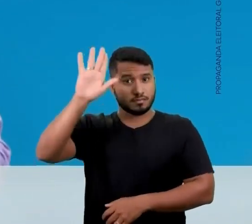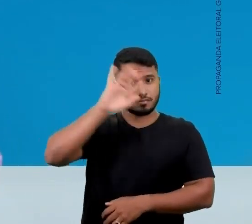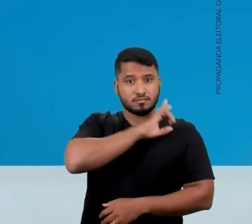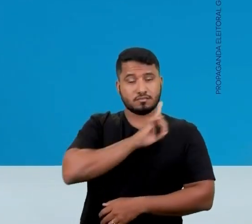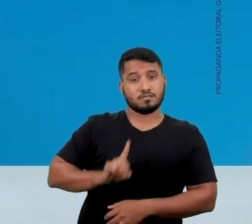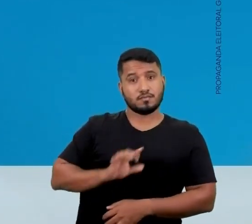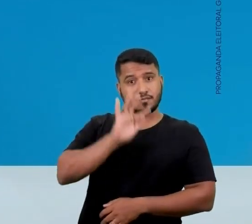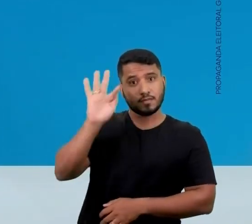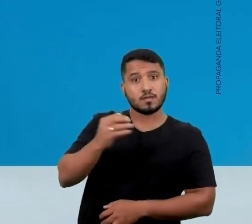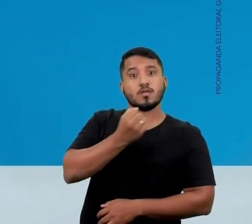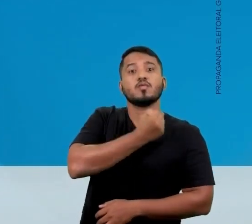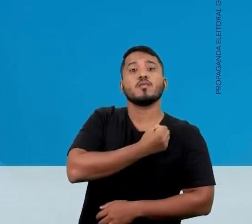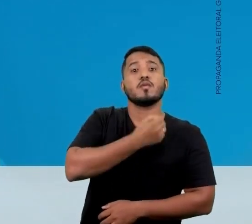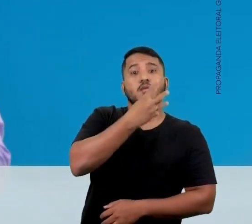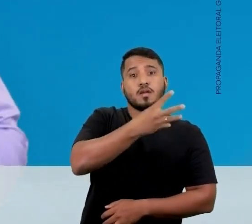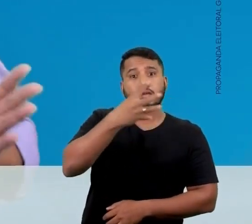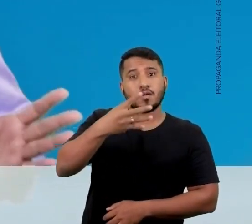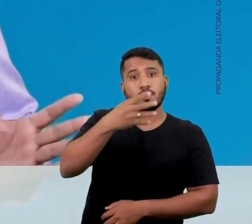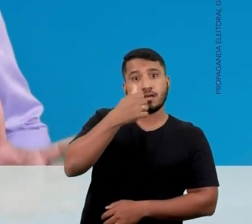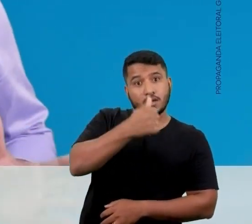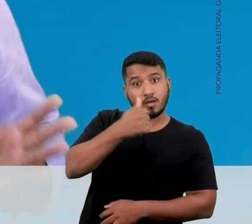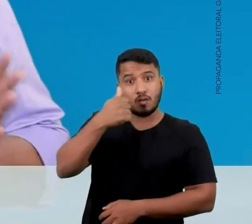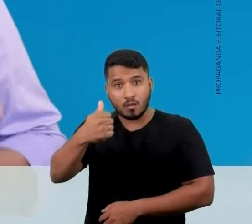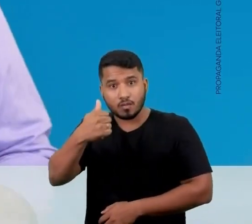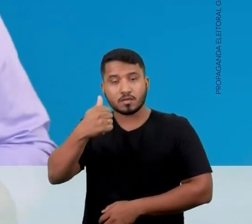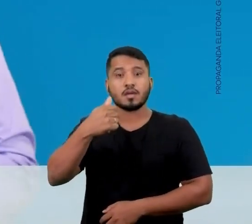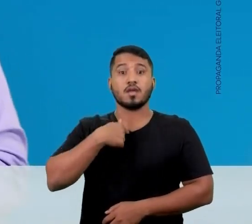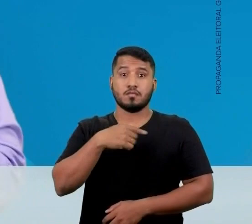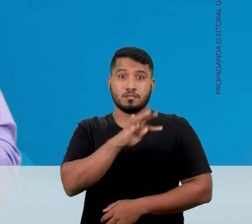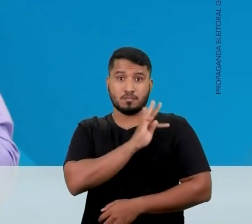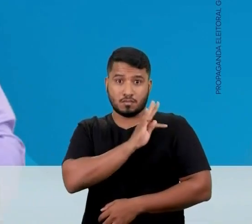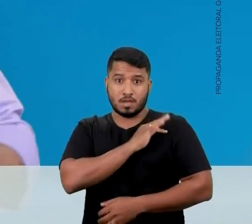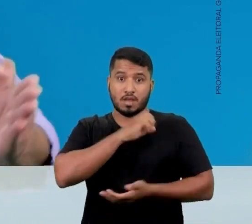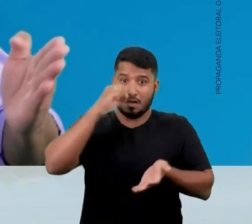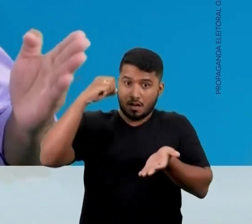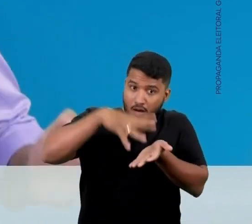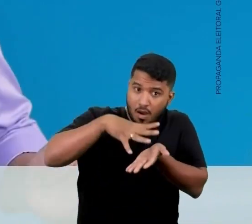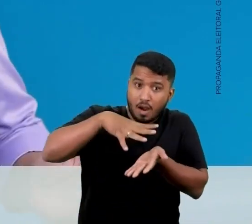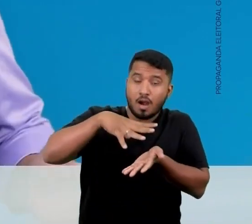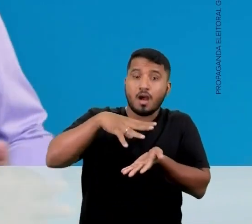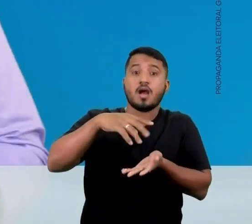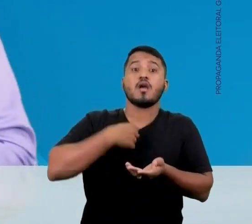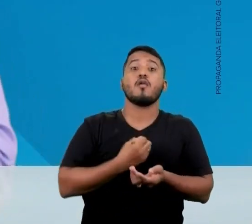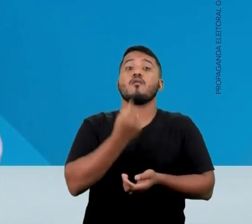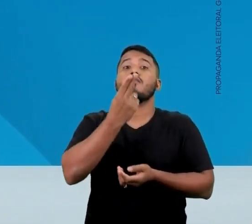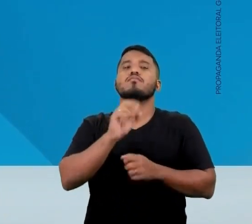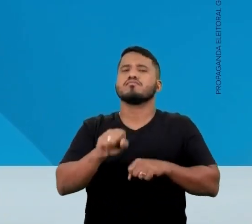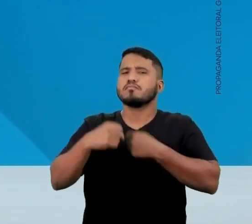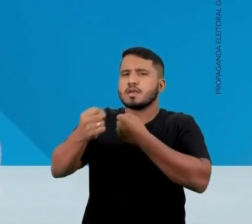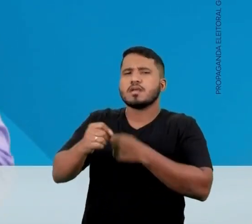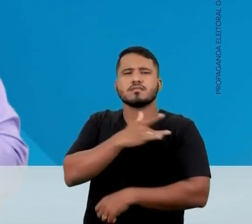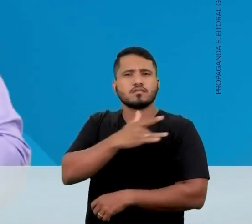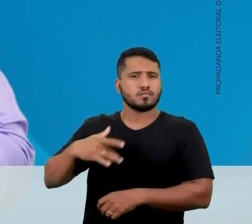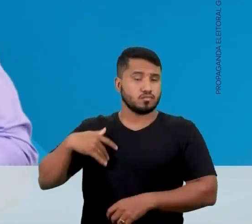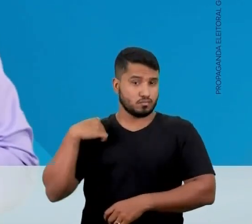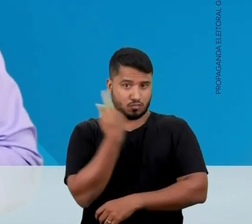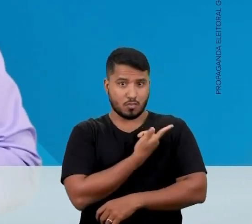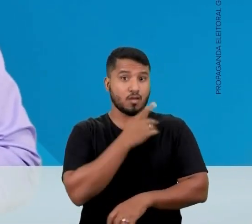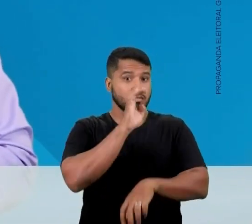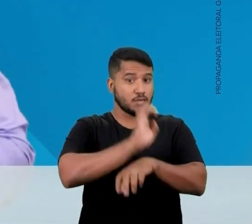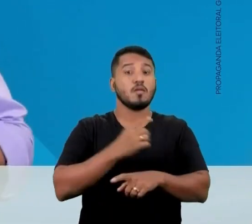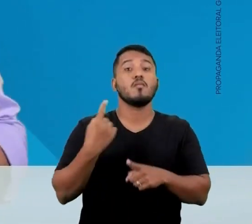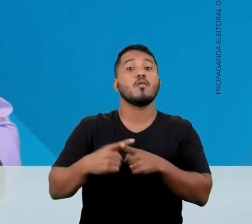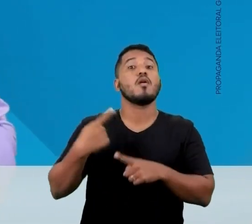candidato a deputado federal com o número 4411. Sou técnico de radiologia e irei defender a saúde do meu